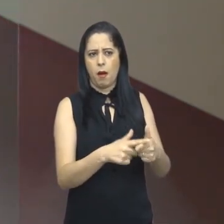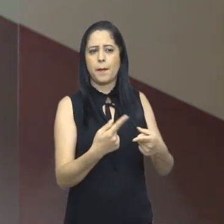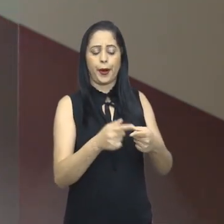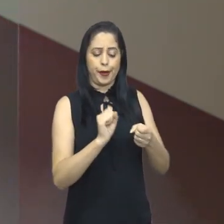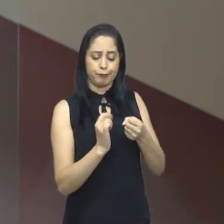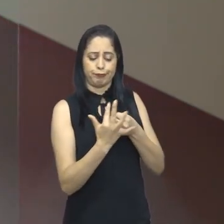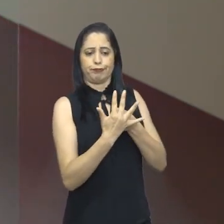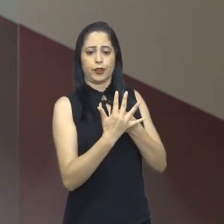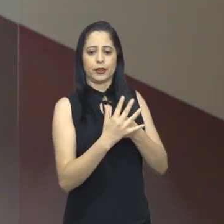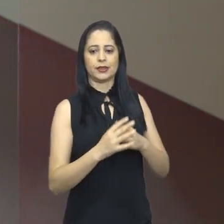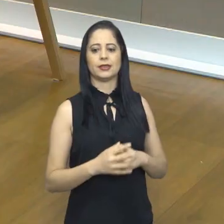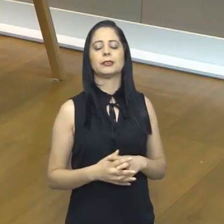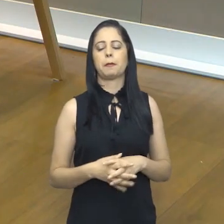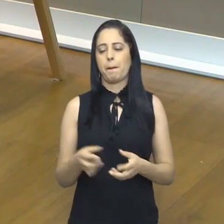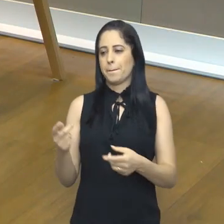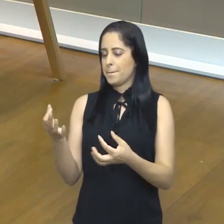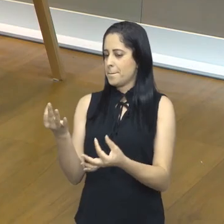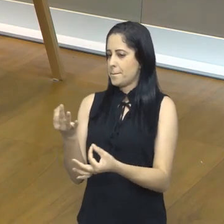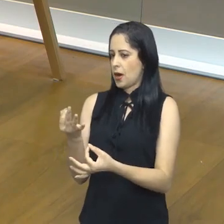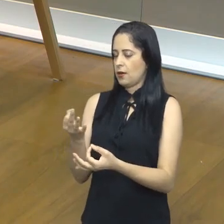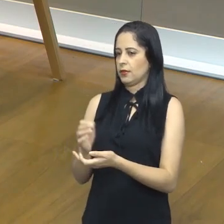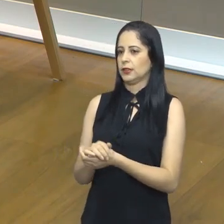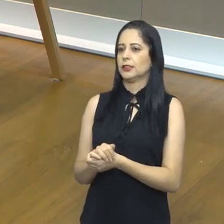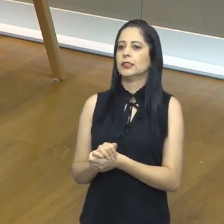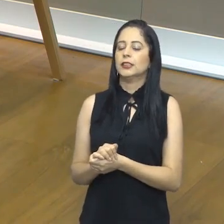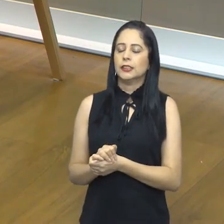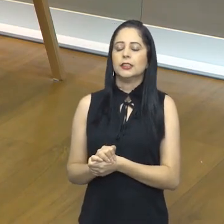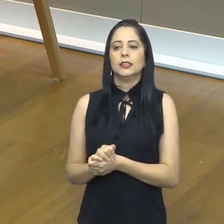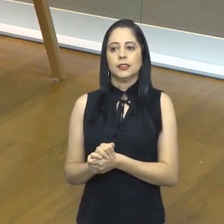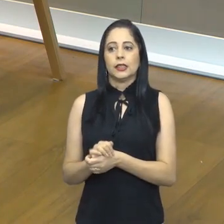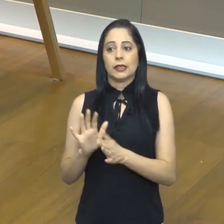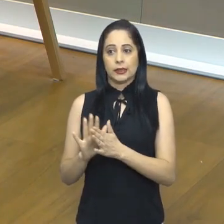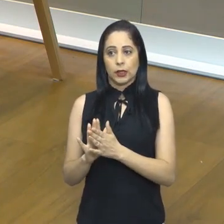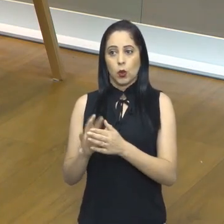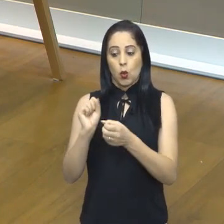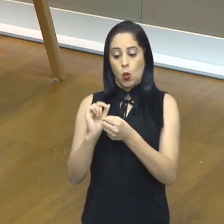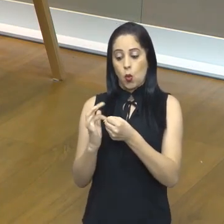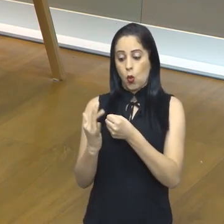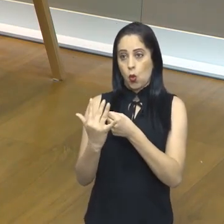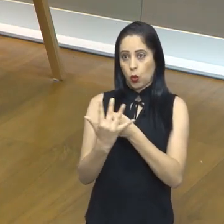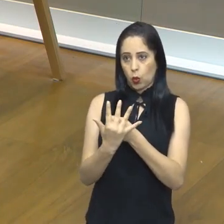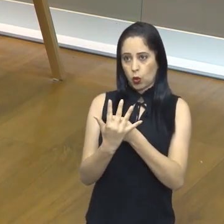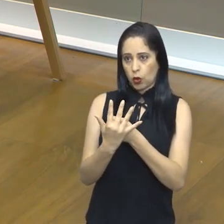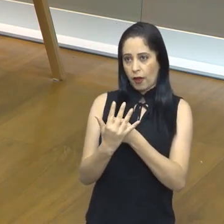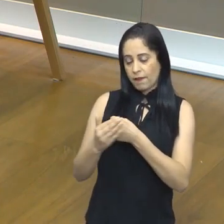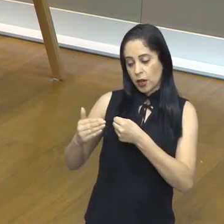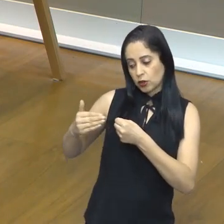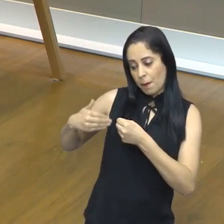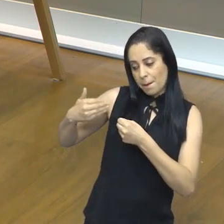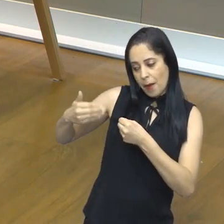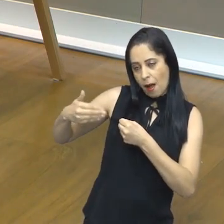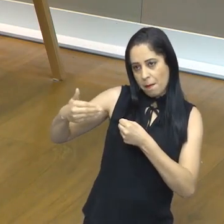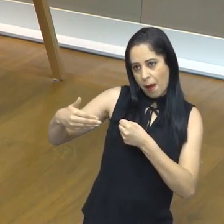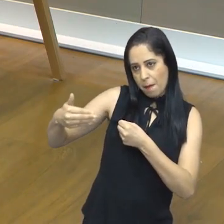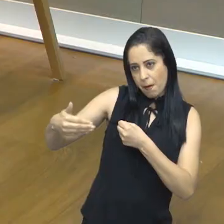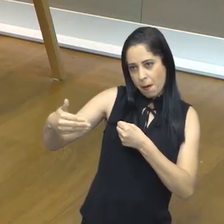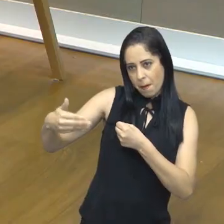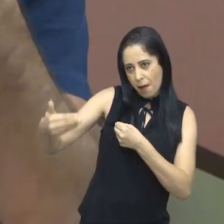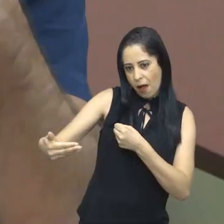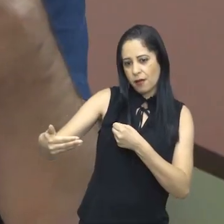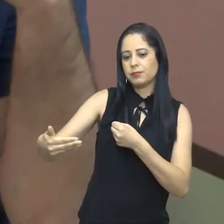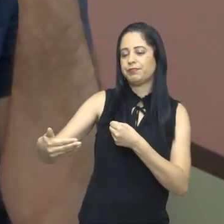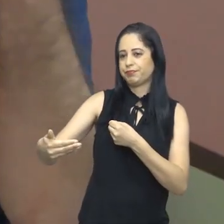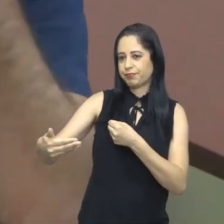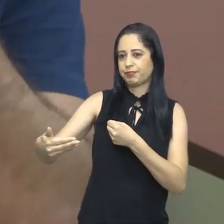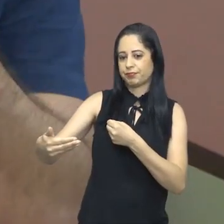essa doença, né? Pelo Covid. Perfeito, Gisele. Então, assim, a síndrome pós-Covid, como foi colocado na reportagem, né? O Covid